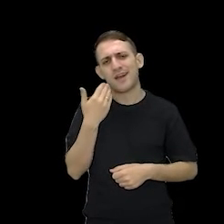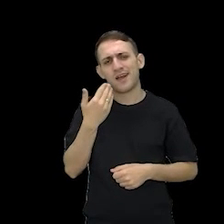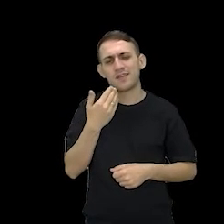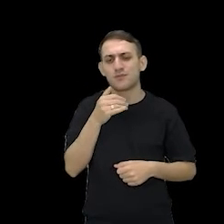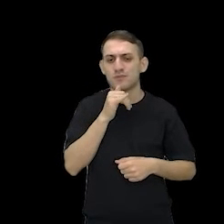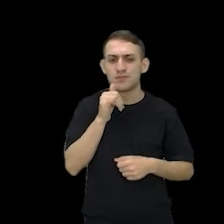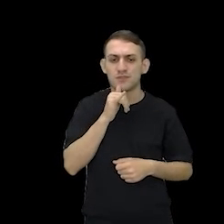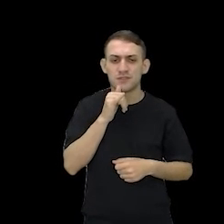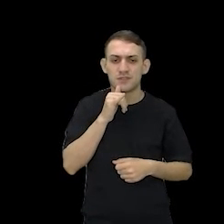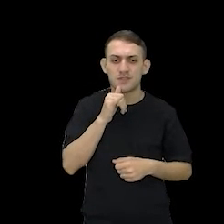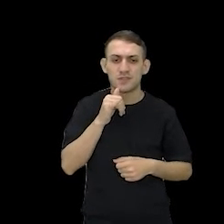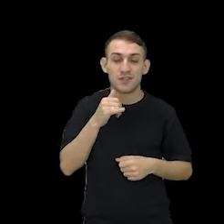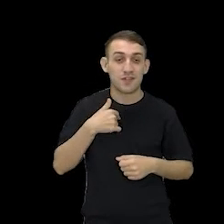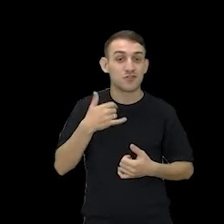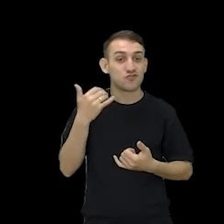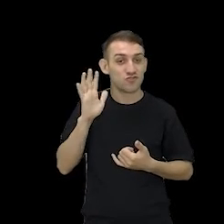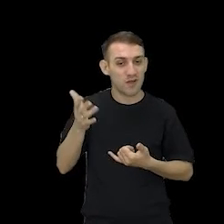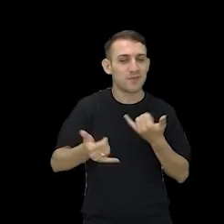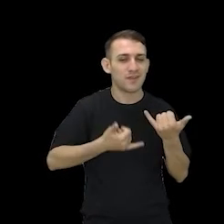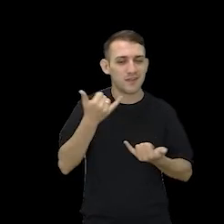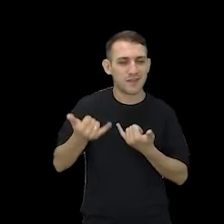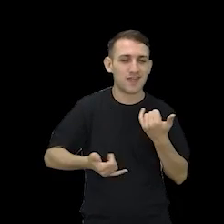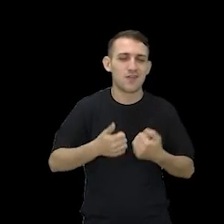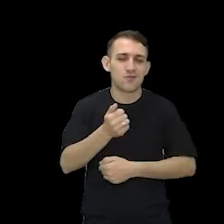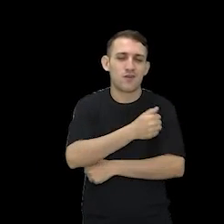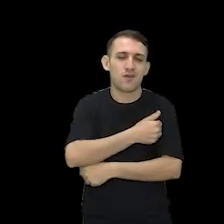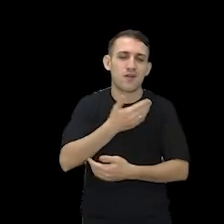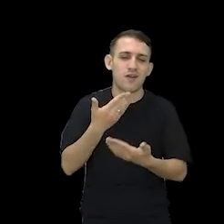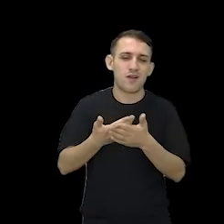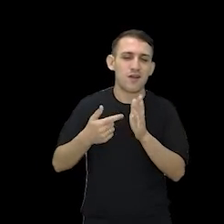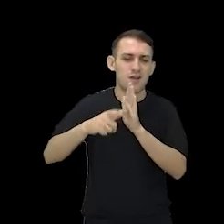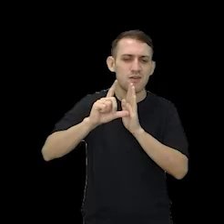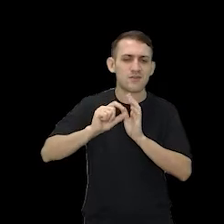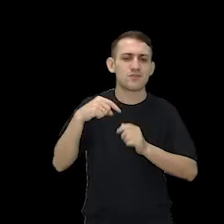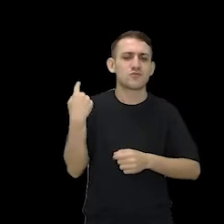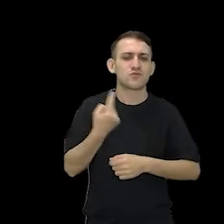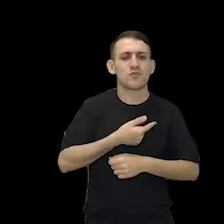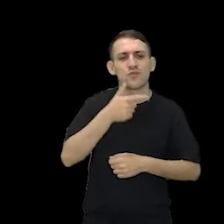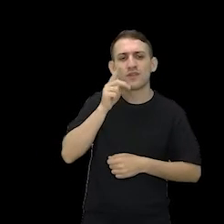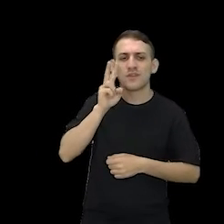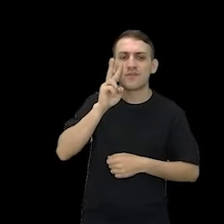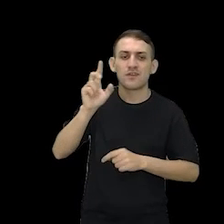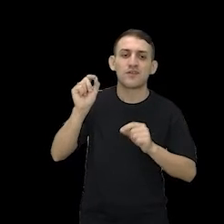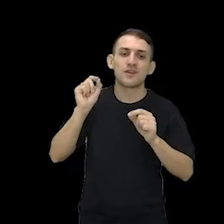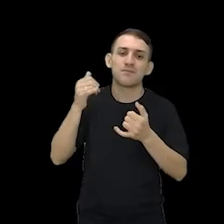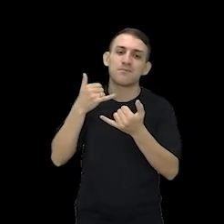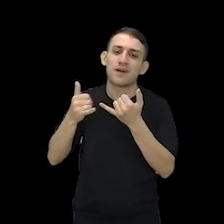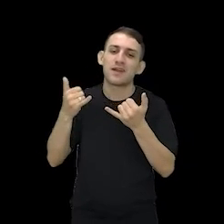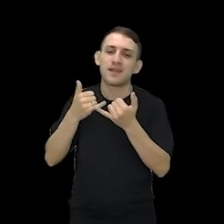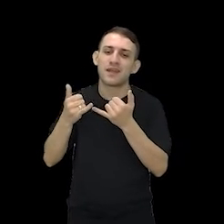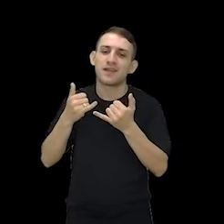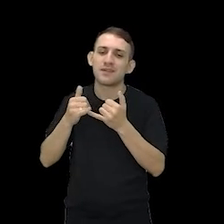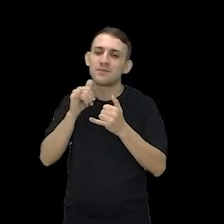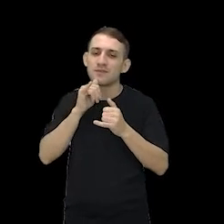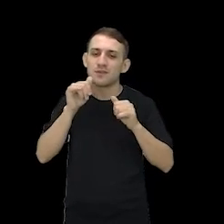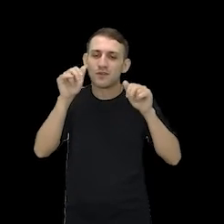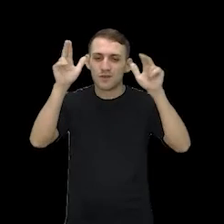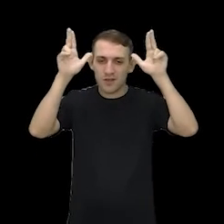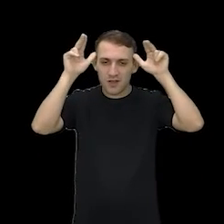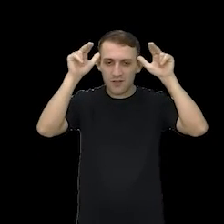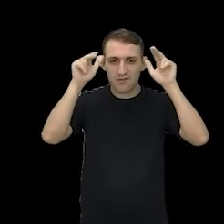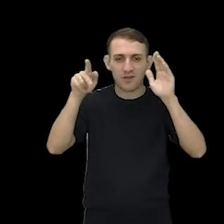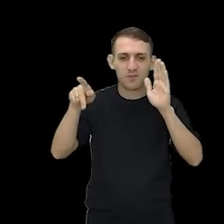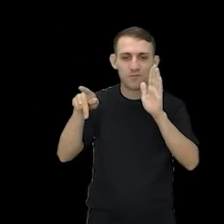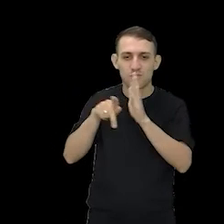Até brinquei com os alunos na outra aula, que é quando a gente consegue ver o guerreiro, né? Aquele guerreiro Jorge